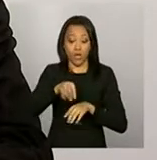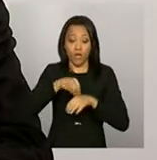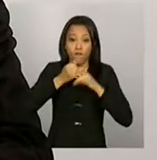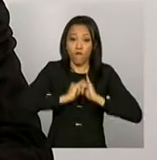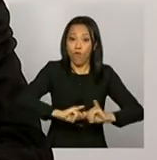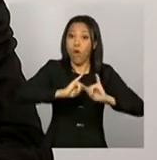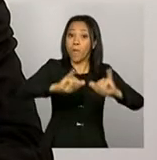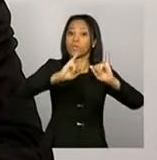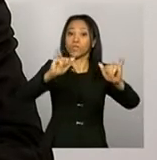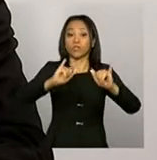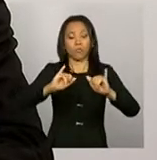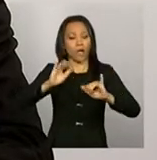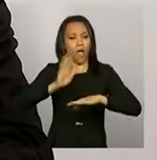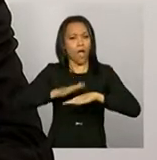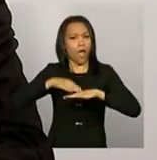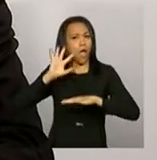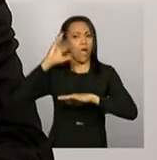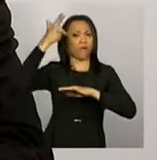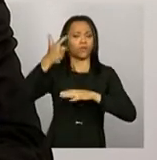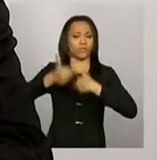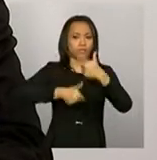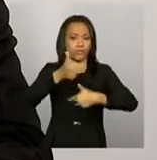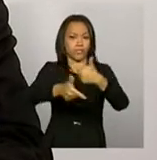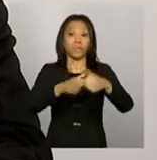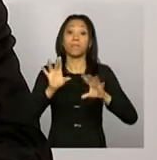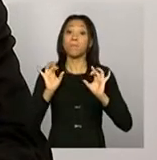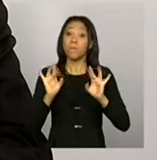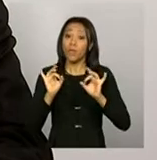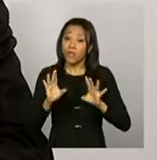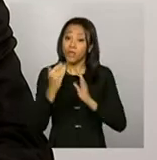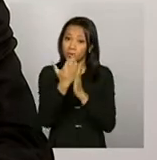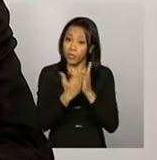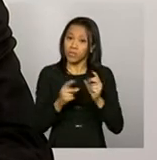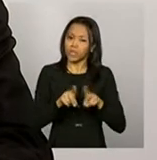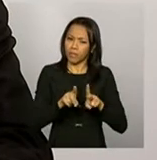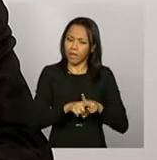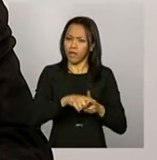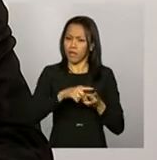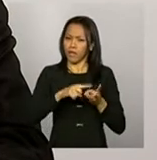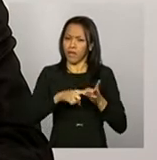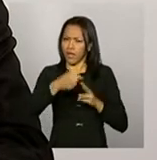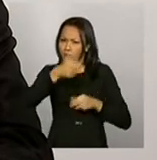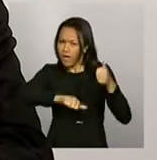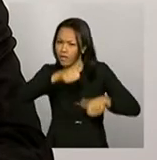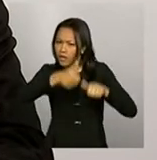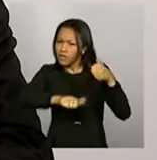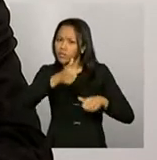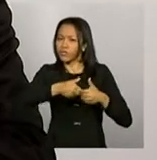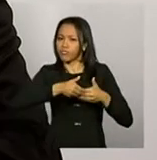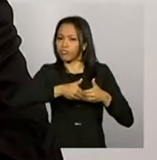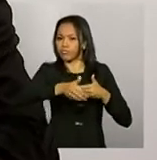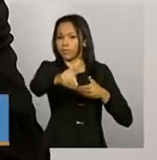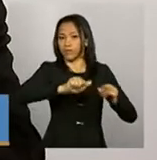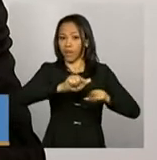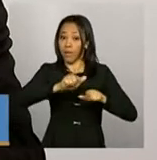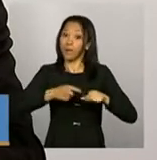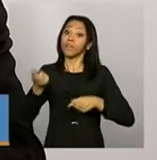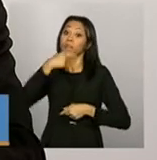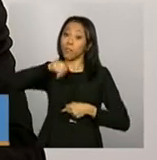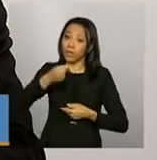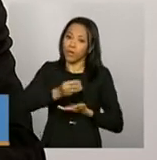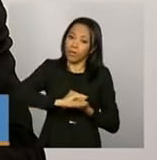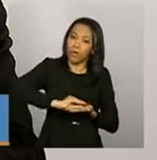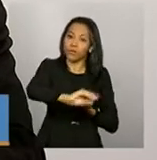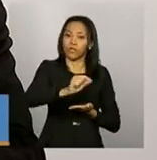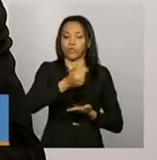a tomada de decisão e para a melhoria dos programas, quanto na mensuração de desempenho e repasse de recursos, o governo federal busca